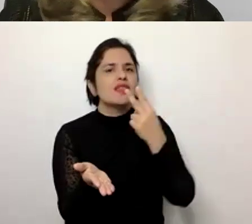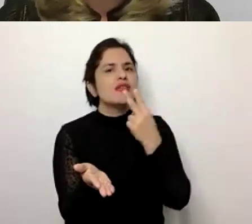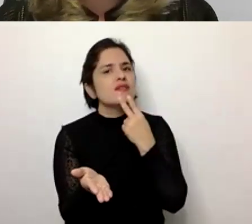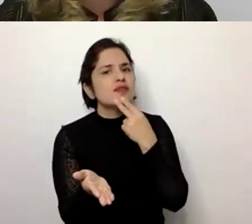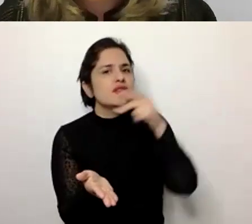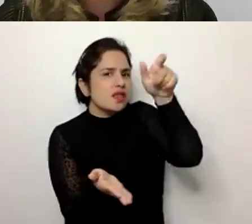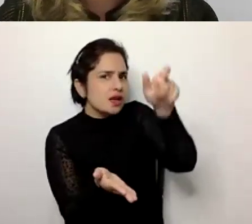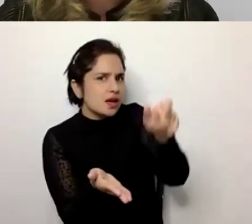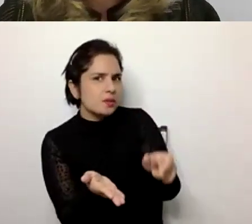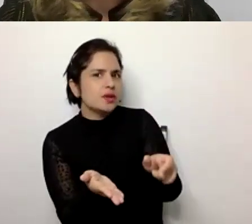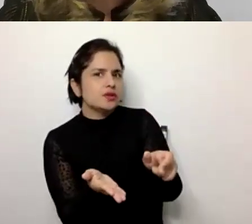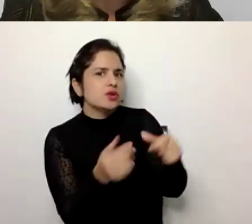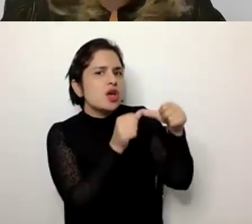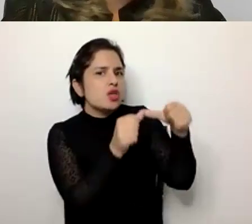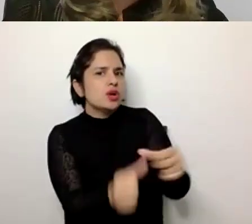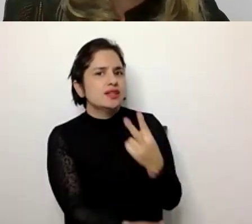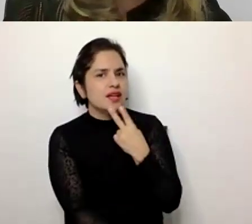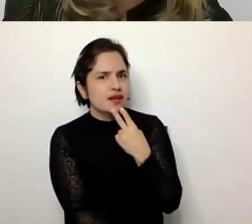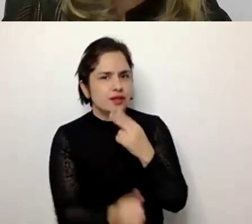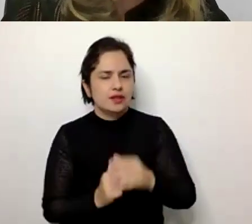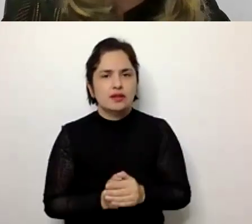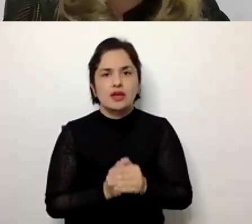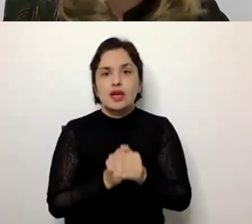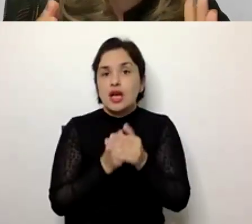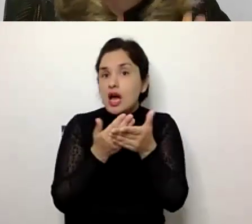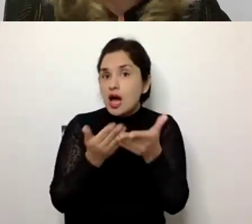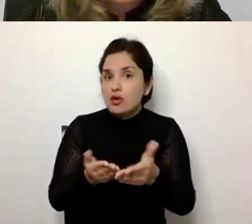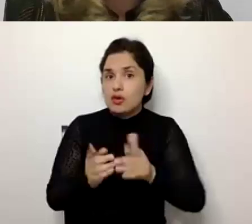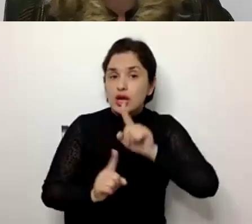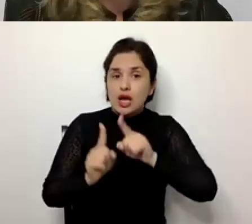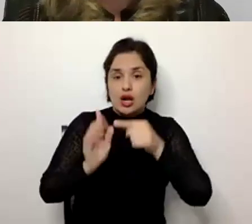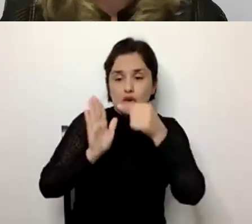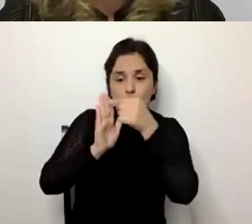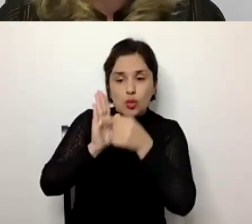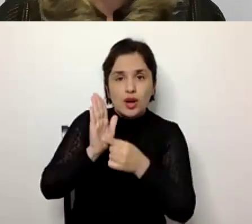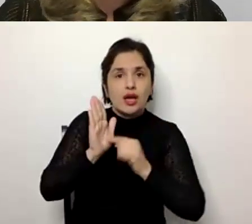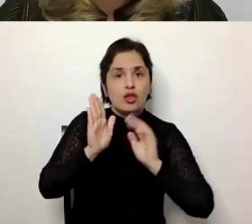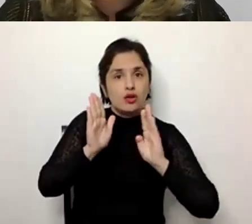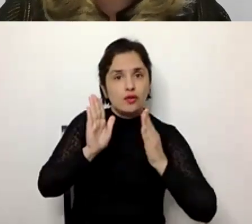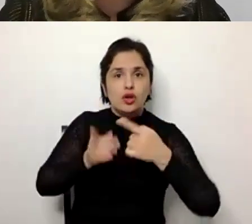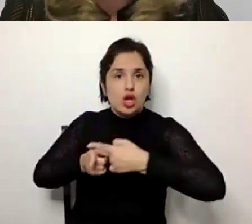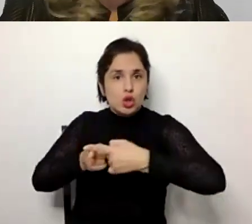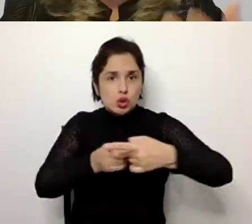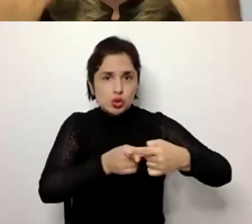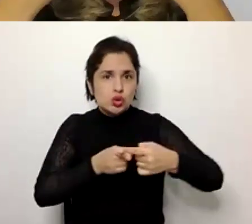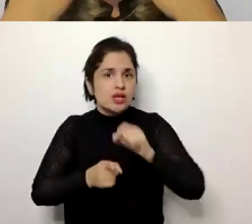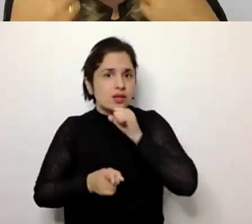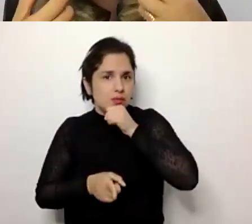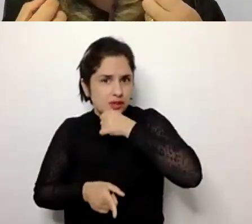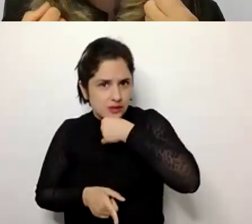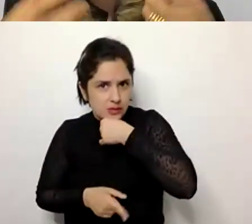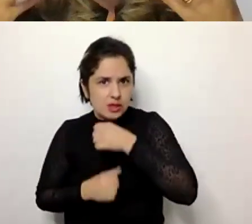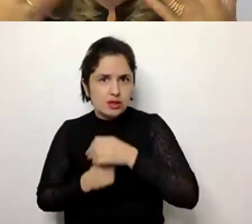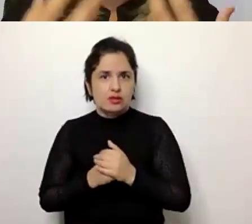pessoa ao longo da vida, embora nós tenhamos alguns marcadores biológicos e sociais do envelhecimento, que é